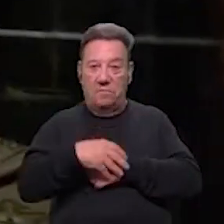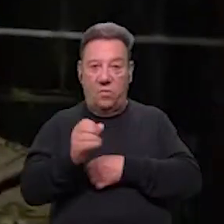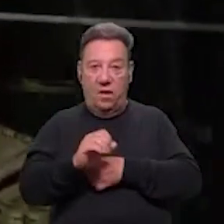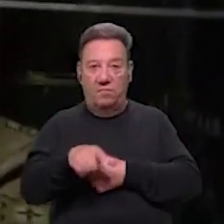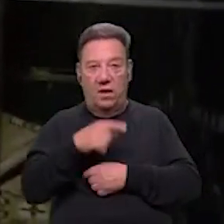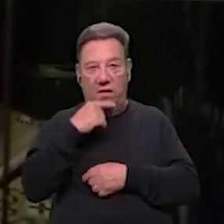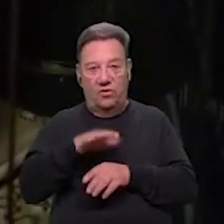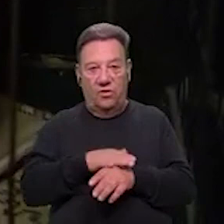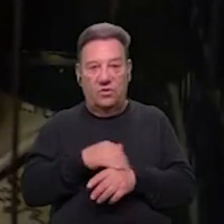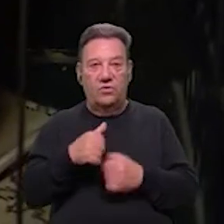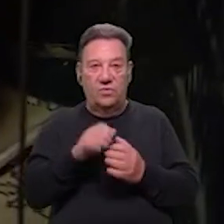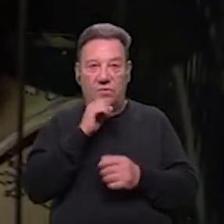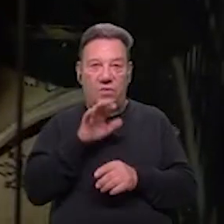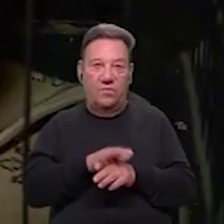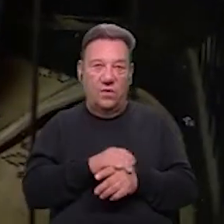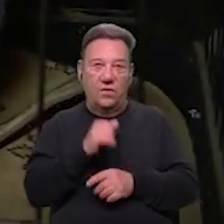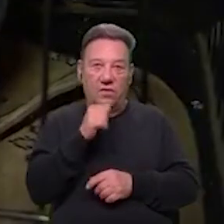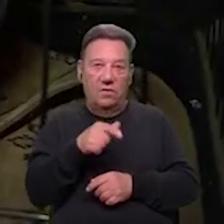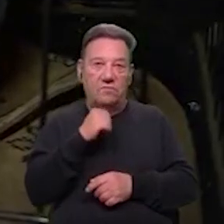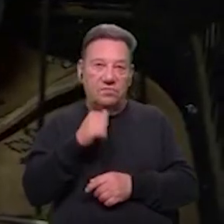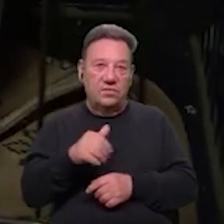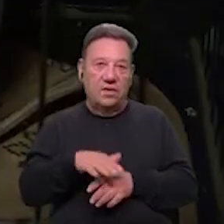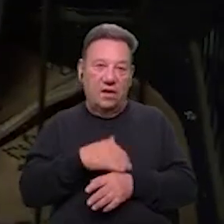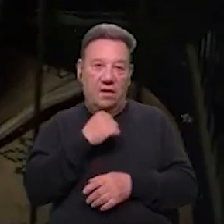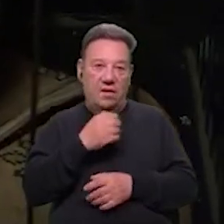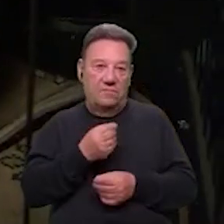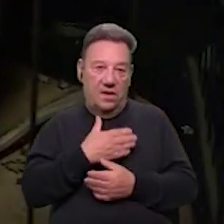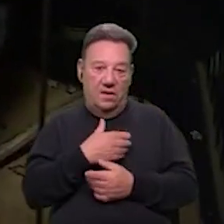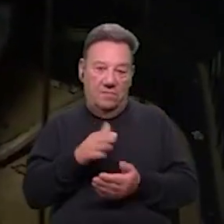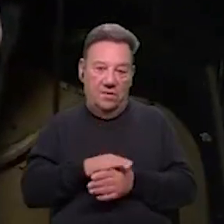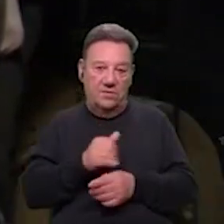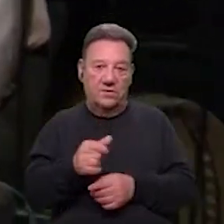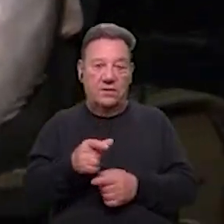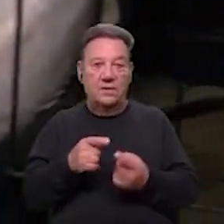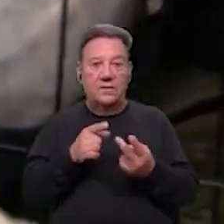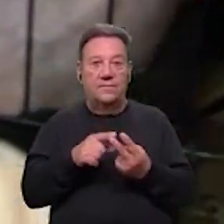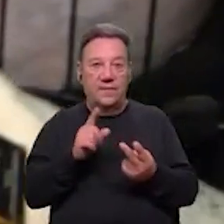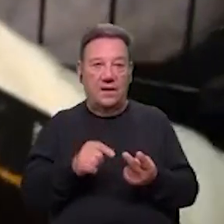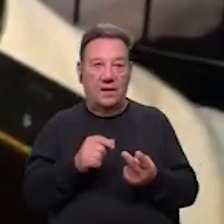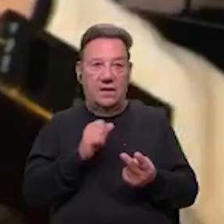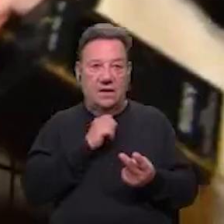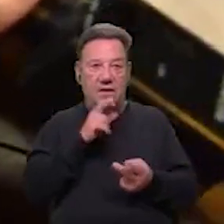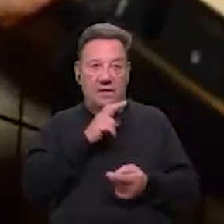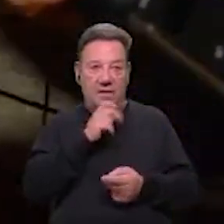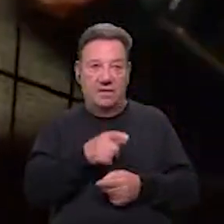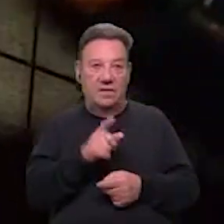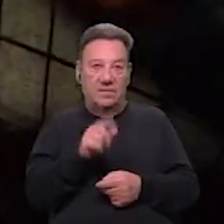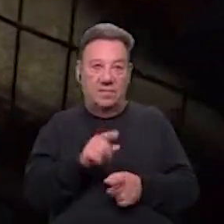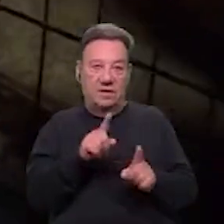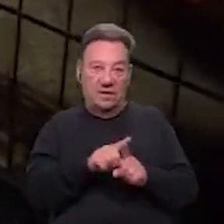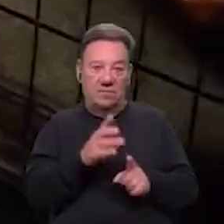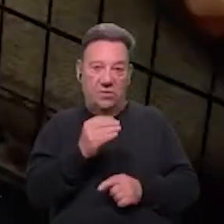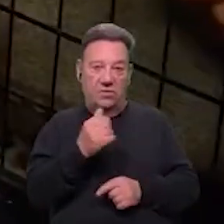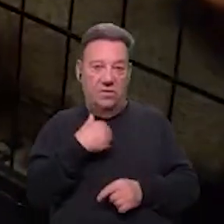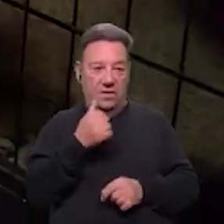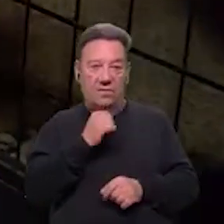toda a gente consegue tocar, são super amistosos. Depois também temos as nossas ratazanas, que são também muito